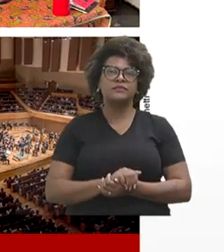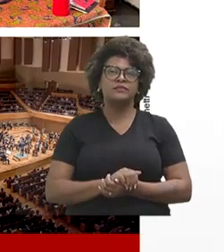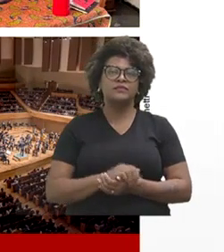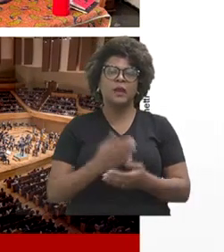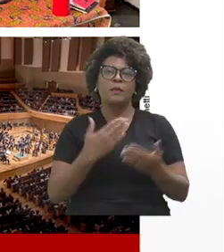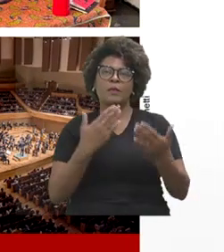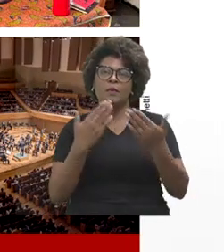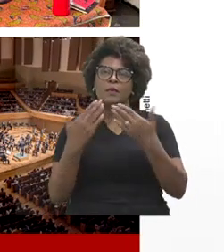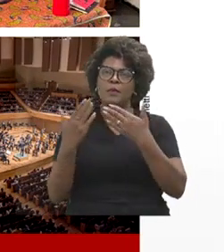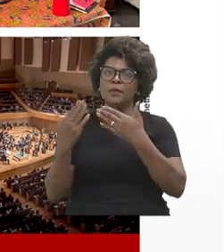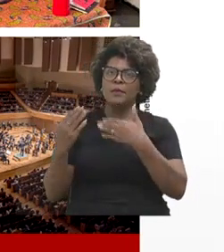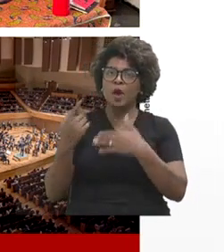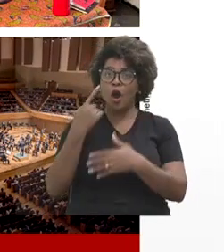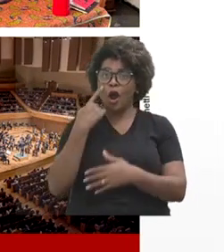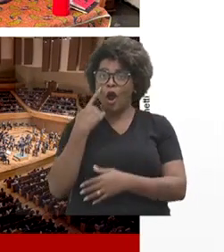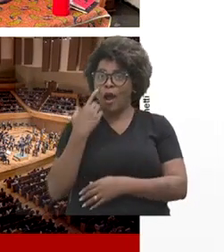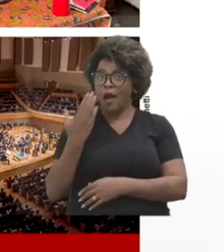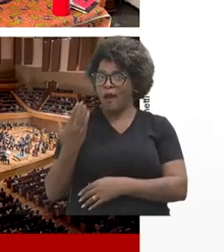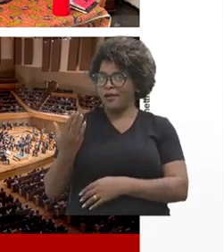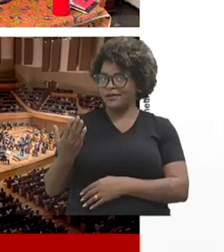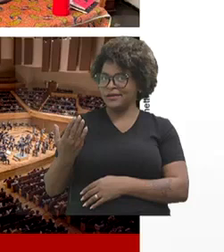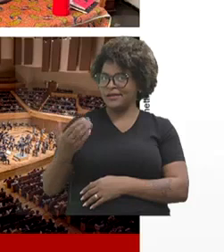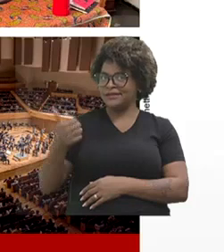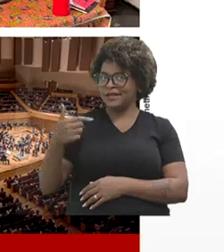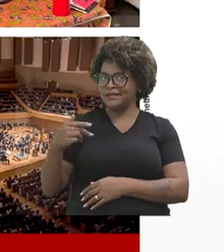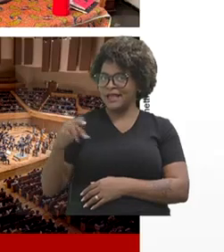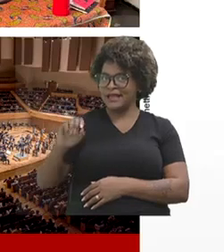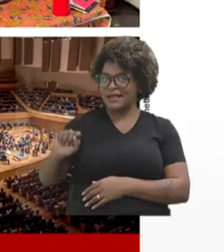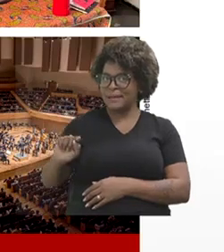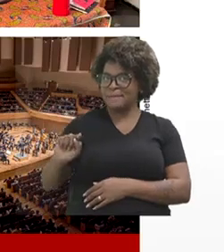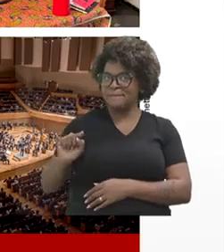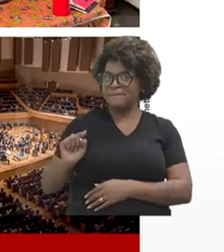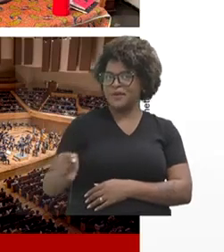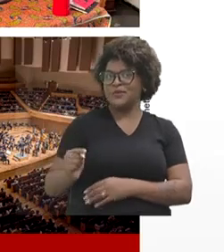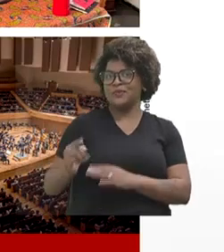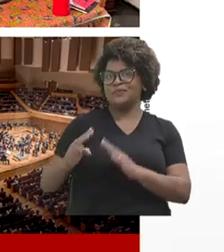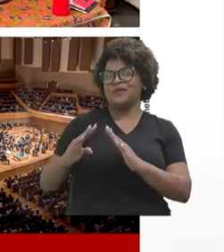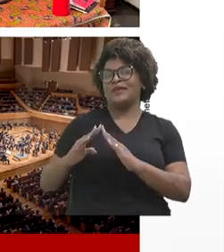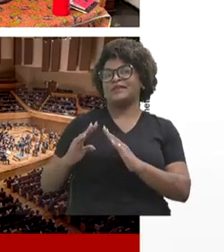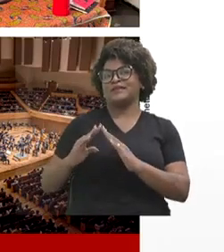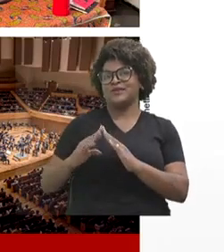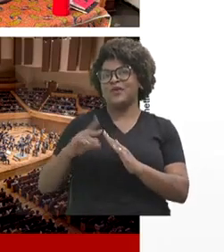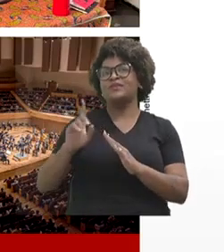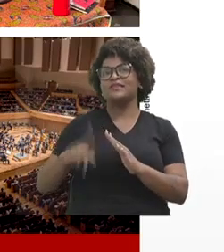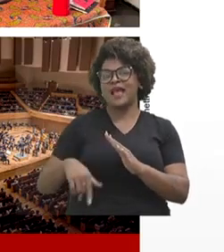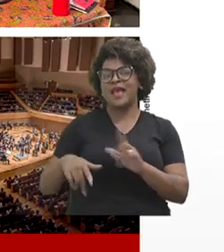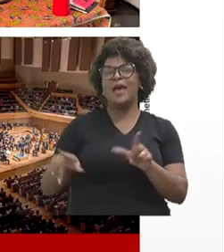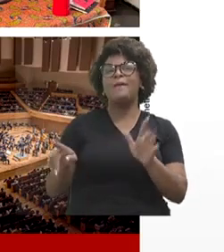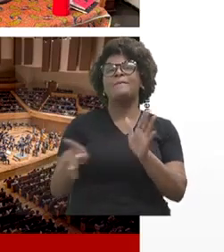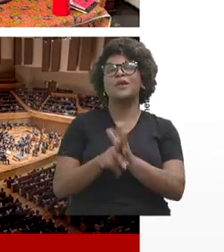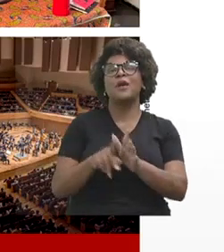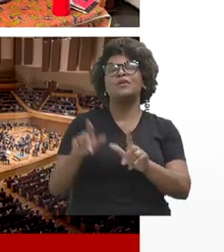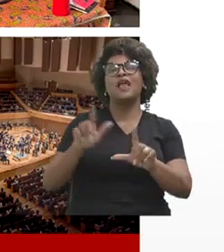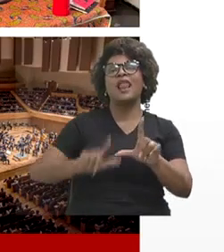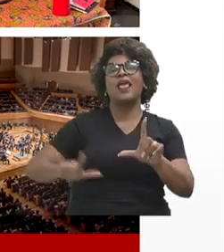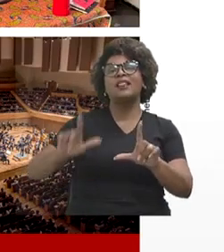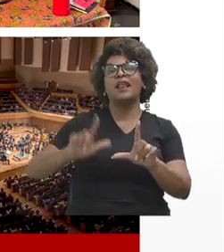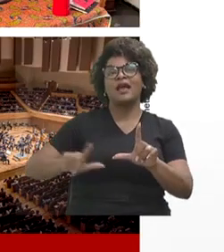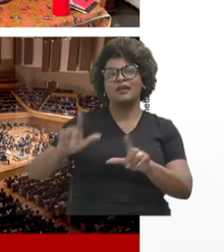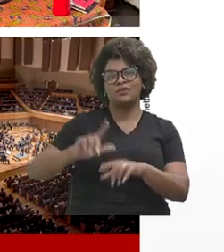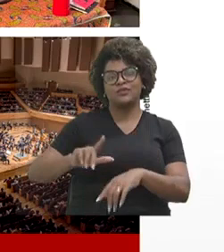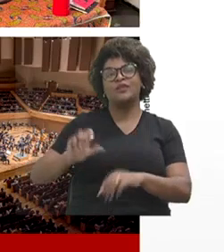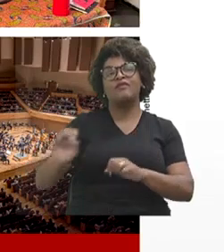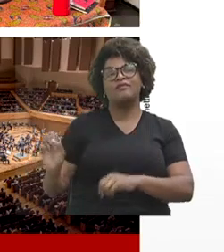conversações, olha o alcance de conversações, não Interessante. É a parte literária que a gente está fazendo junto com a Secult aí também, essa valorização.